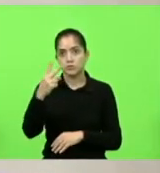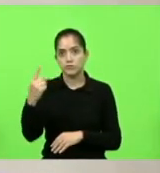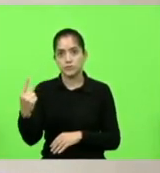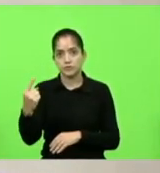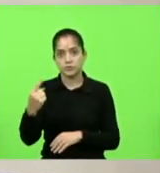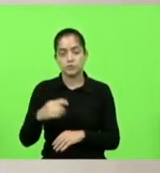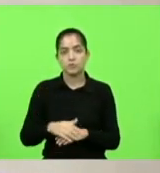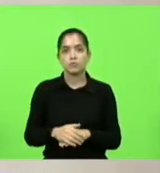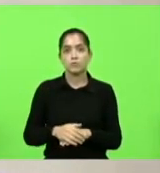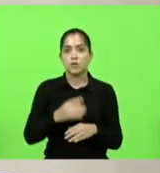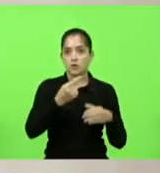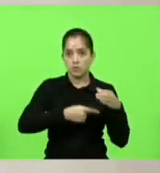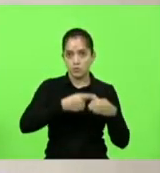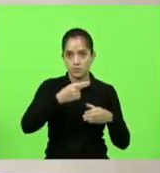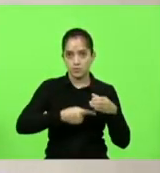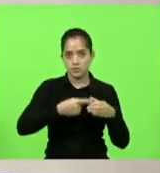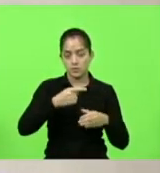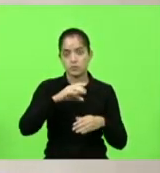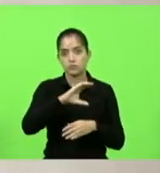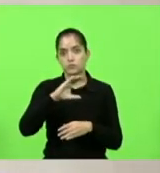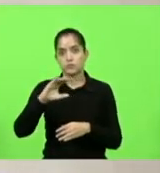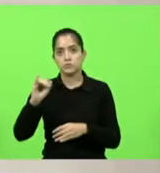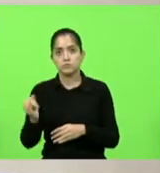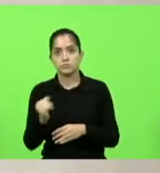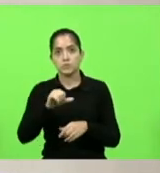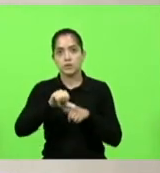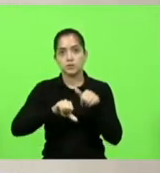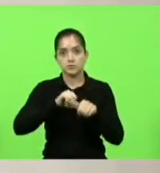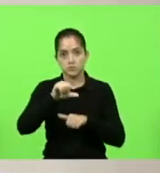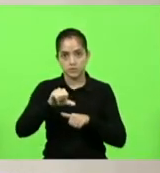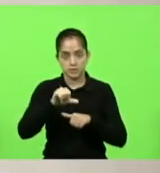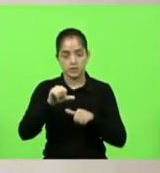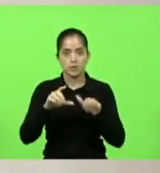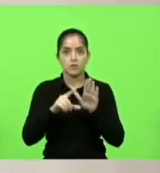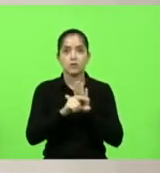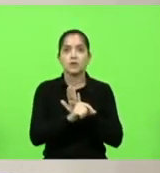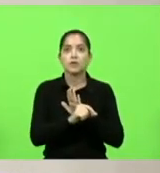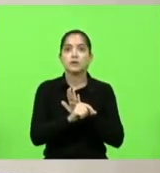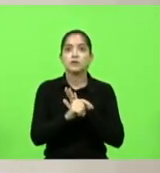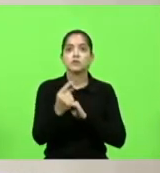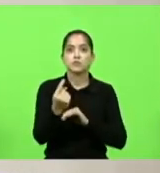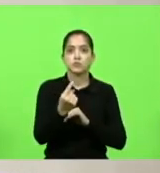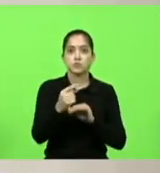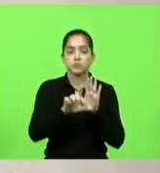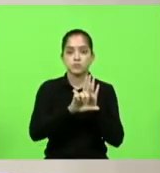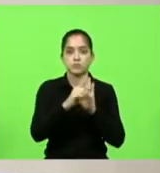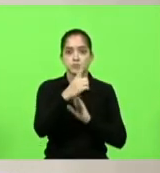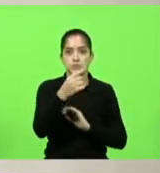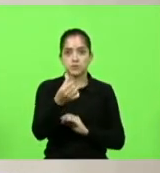Comissão de Constituição e Justiça. Altero o anexo único da lei número 16.733.015